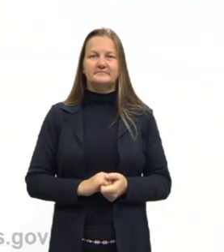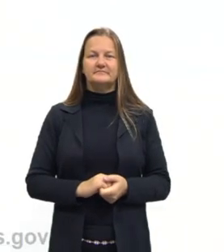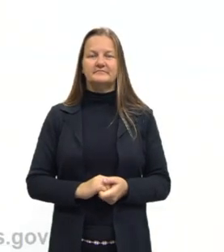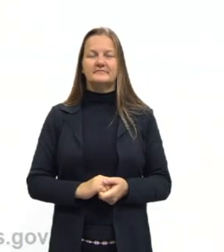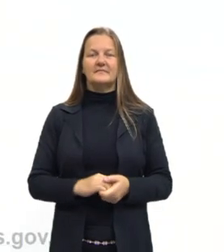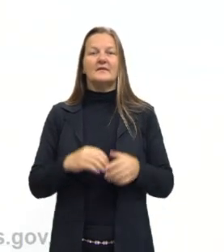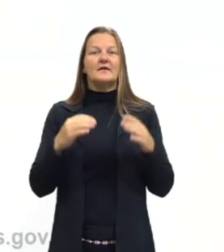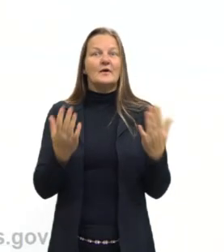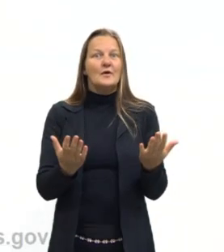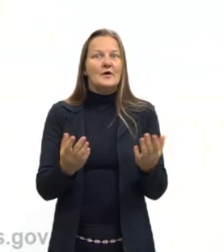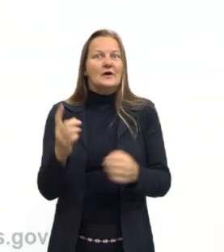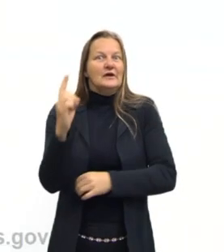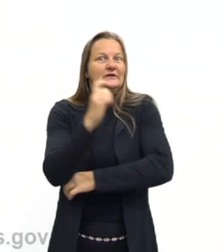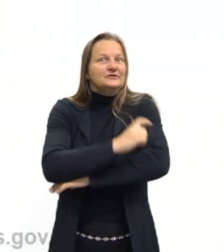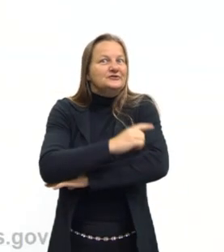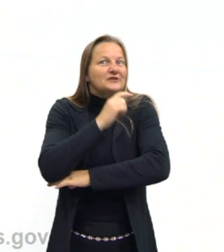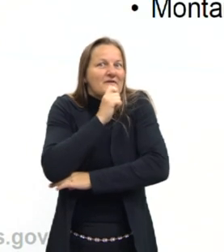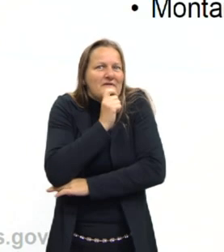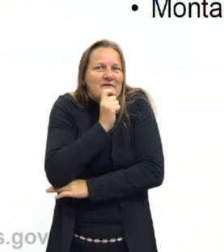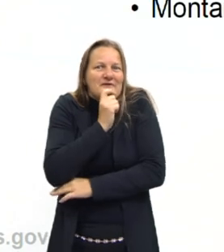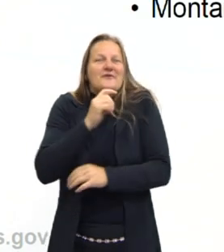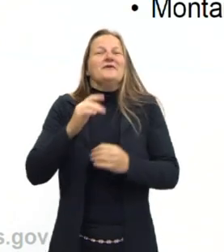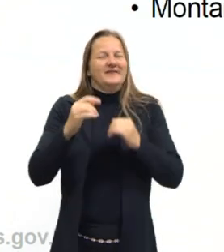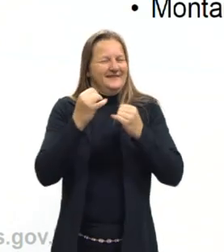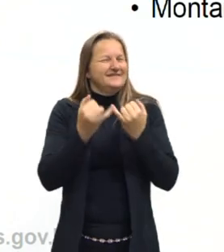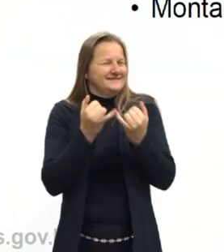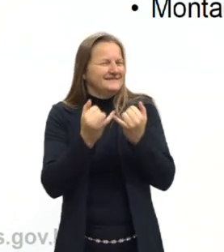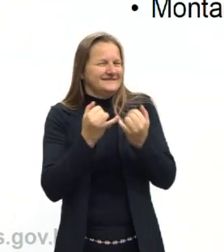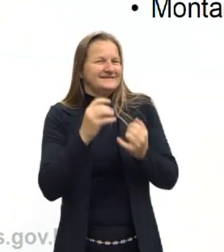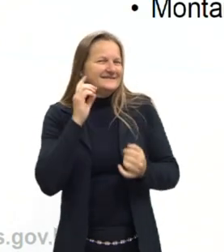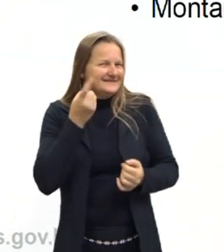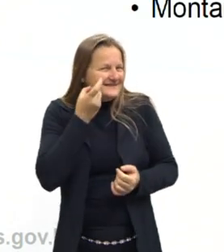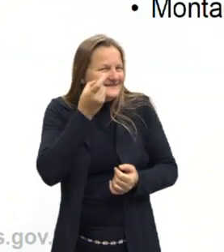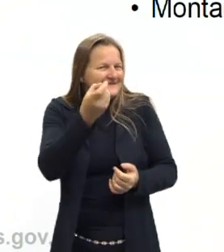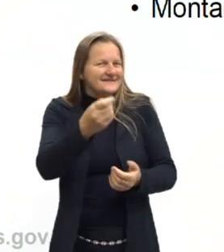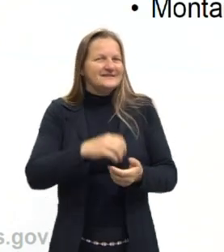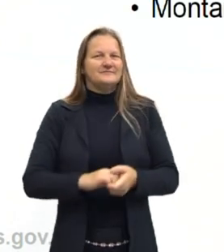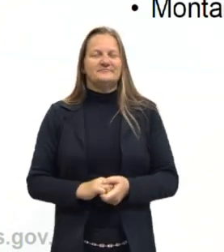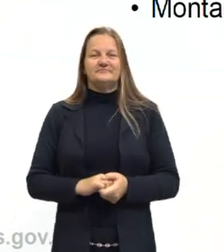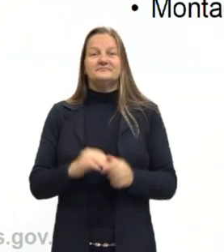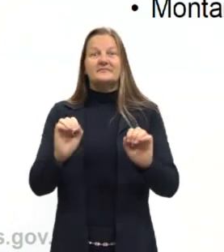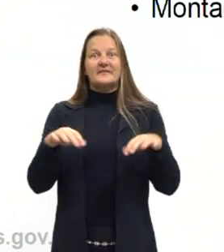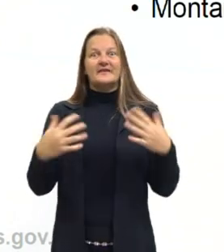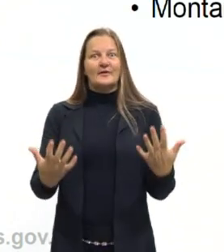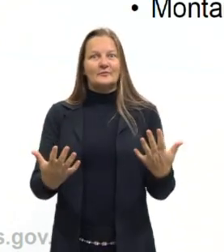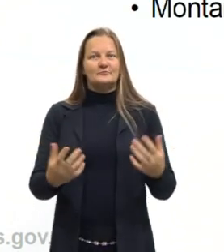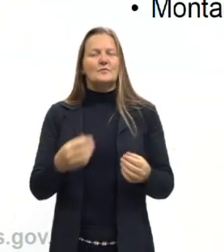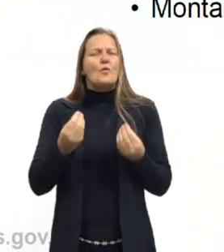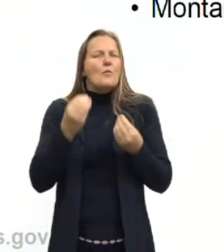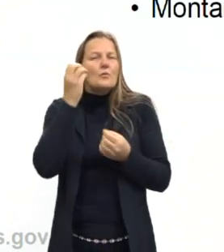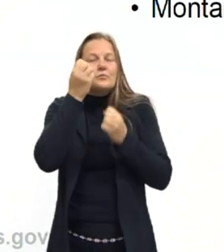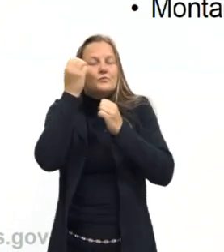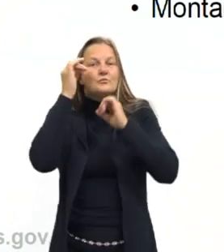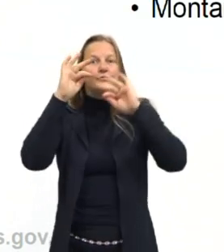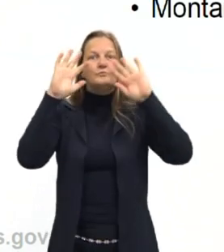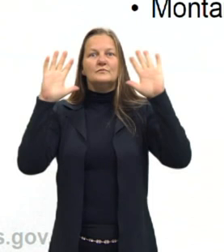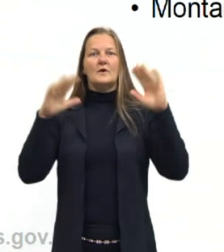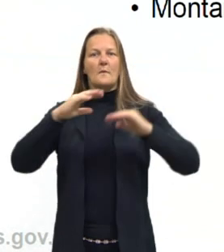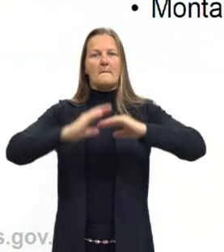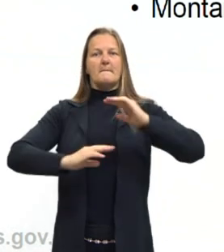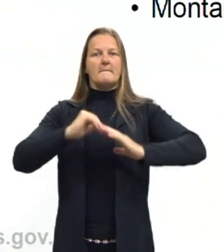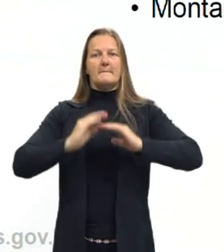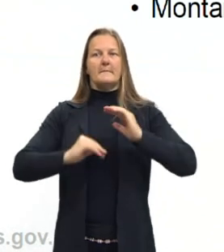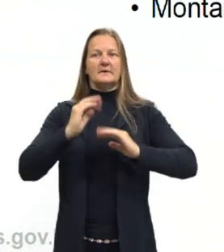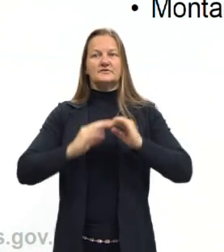Para os dias frios de hoje é um excelente exemplo, né? Então, para a gente entender como vamos praticar